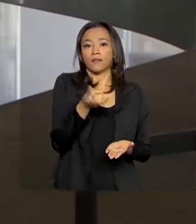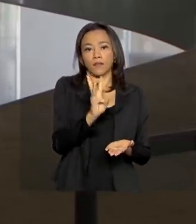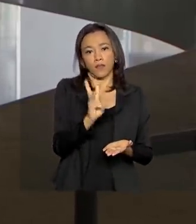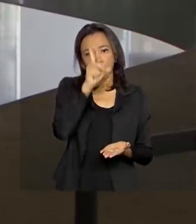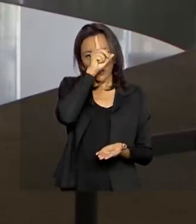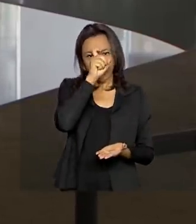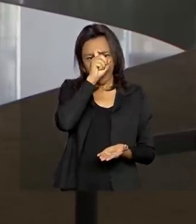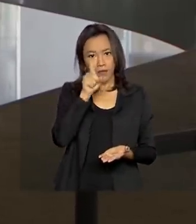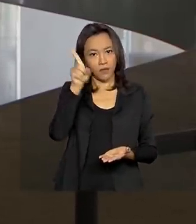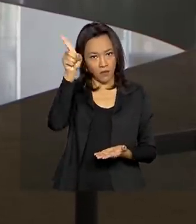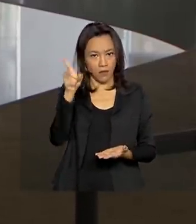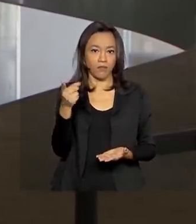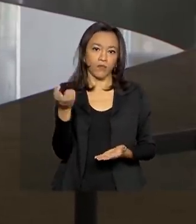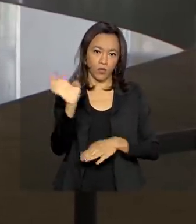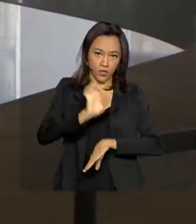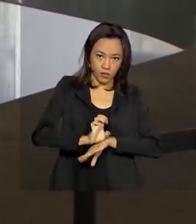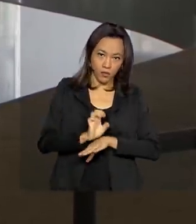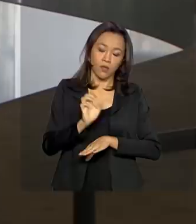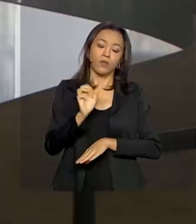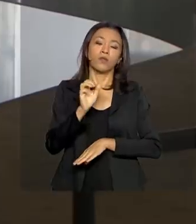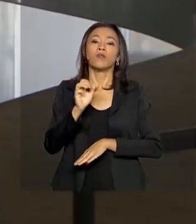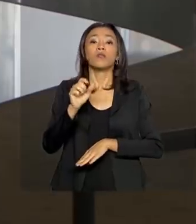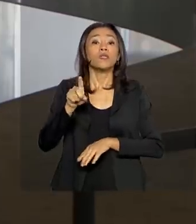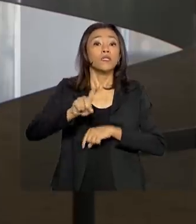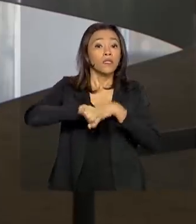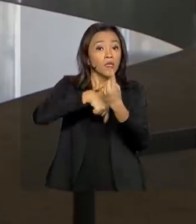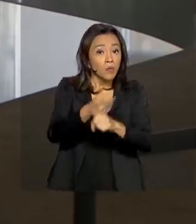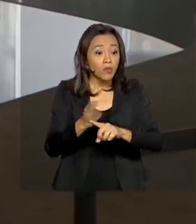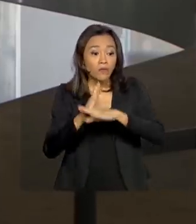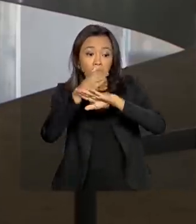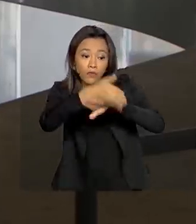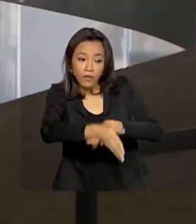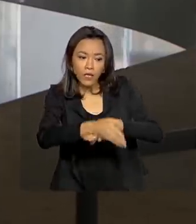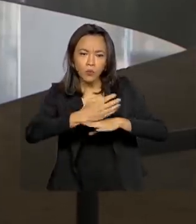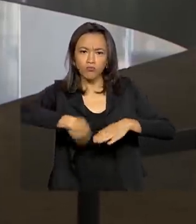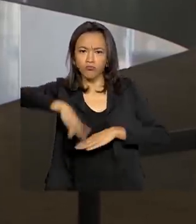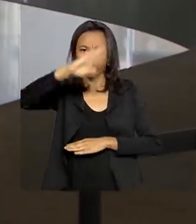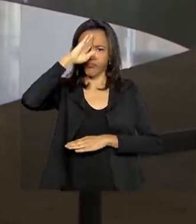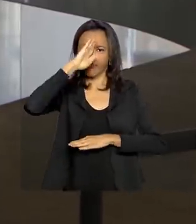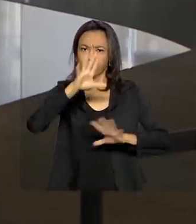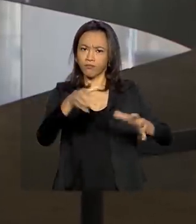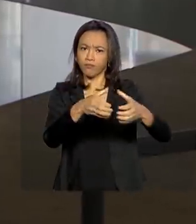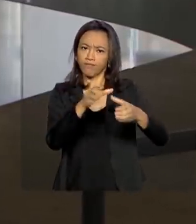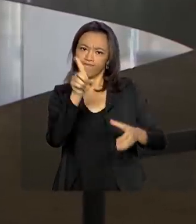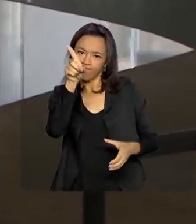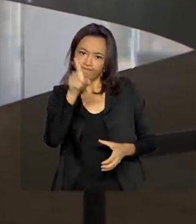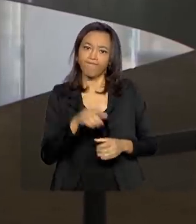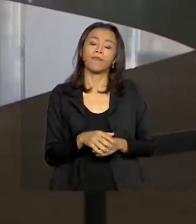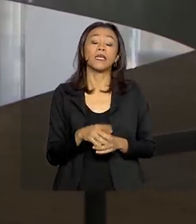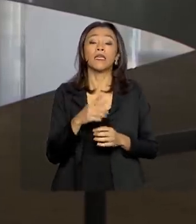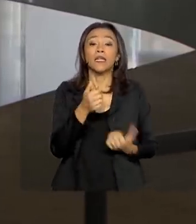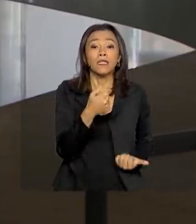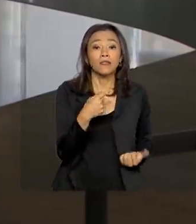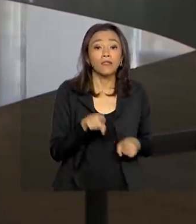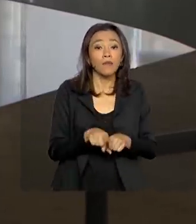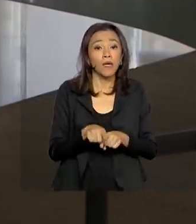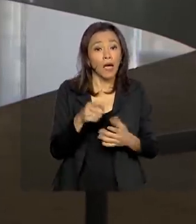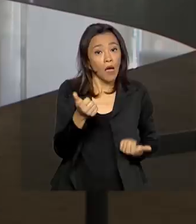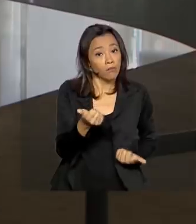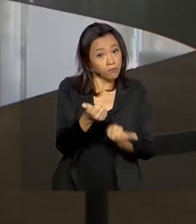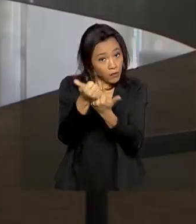Manaus e ainda vai ao Comando Militar da Amazônia. E para reforçar o atendimento no